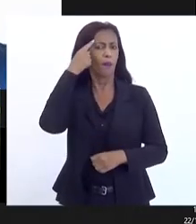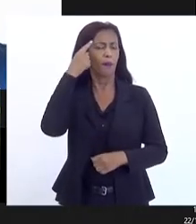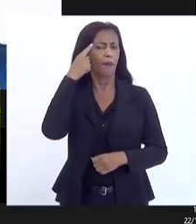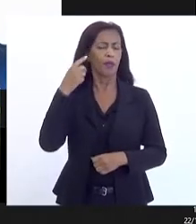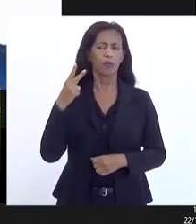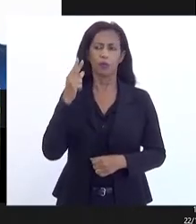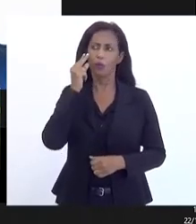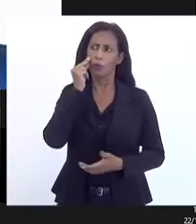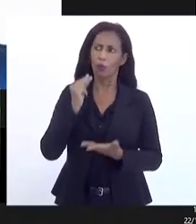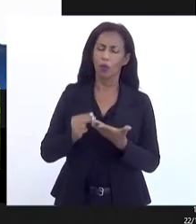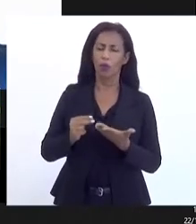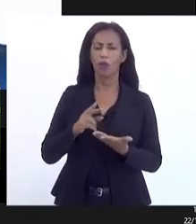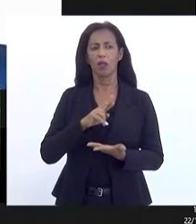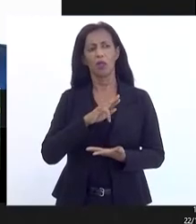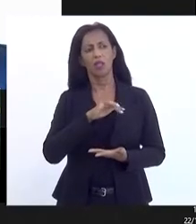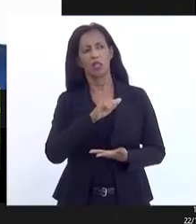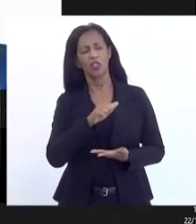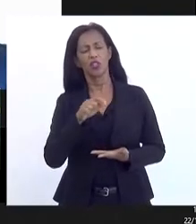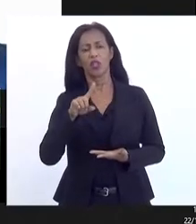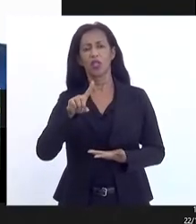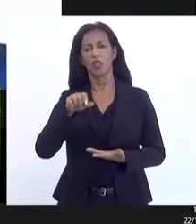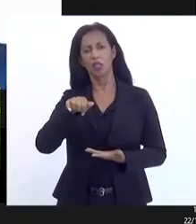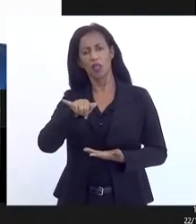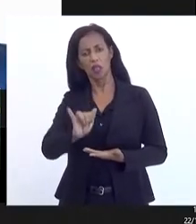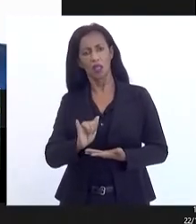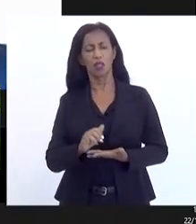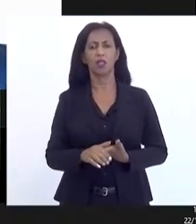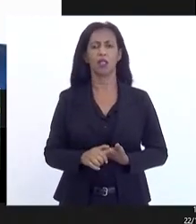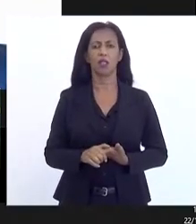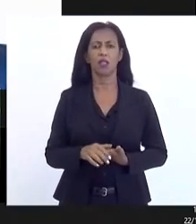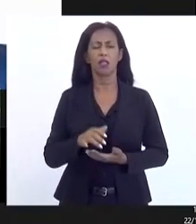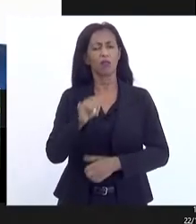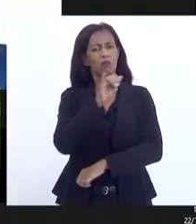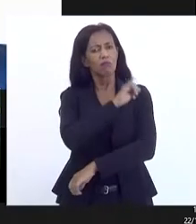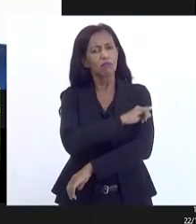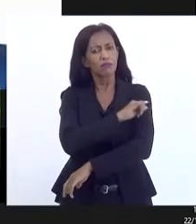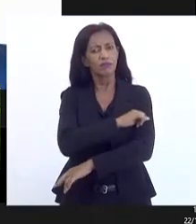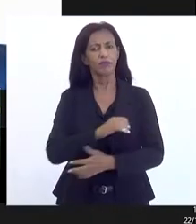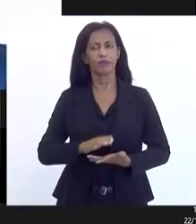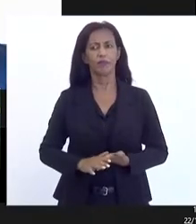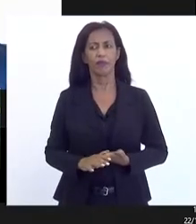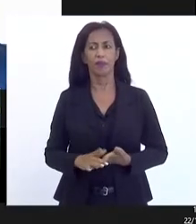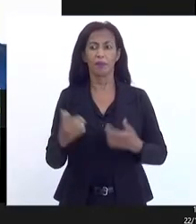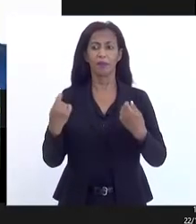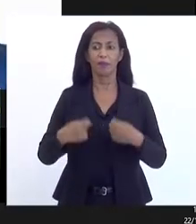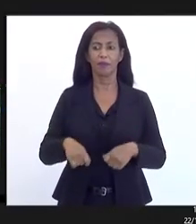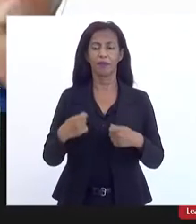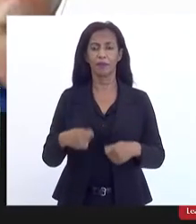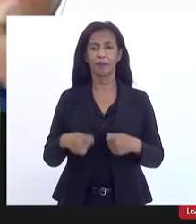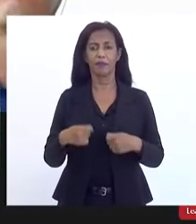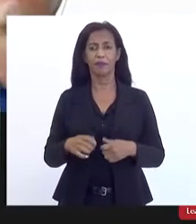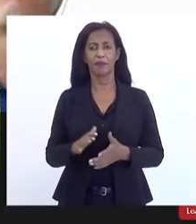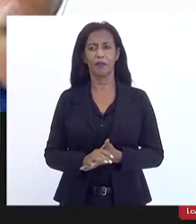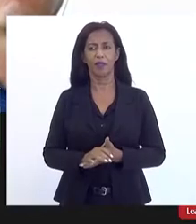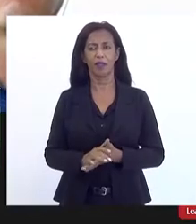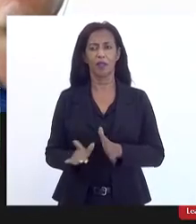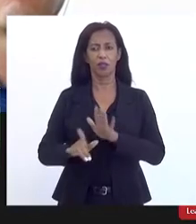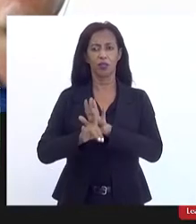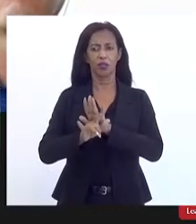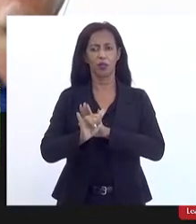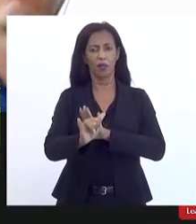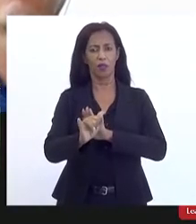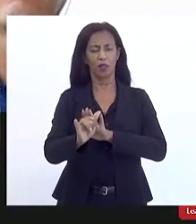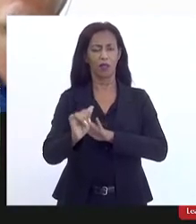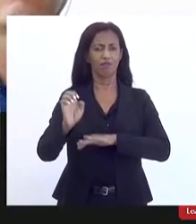Mônica e Rejane e Dani que o Rio de Janeiro carece carece de uma lei estadual